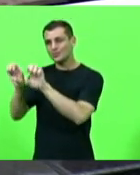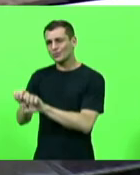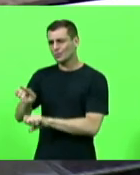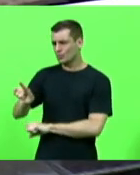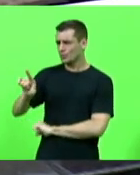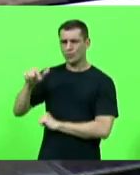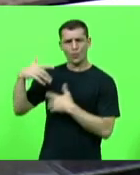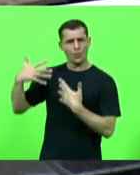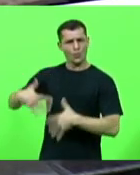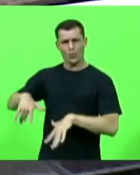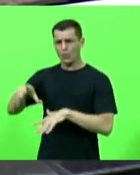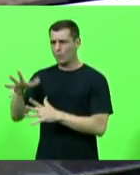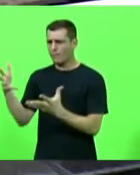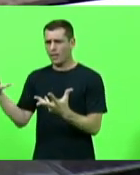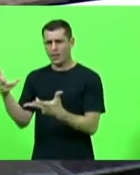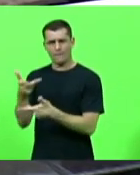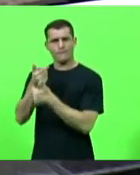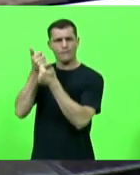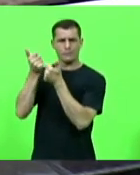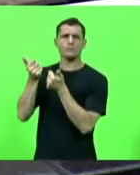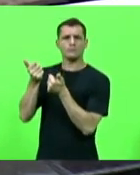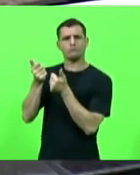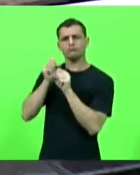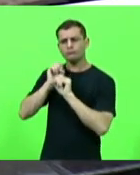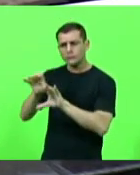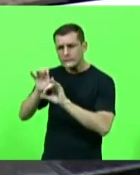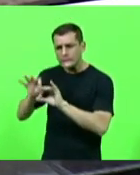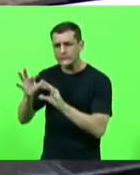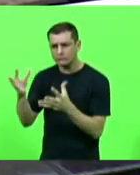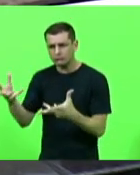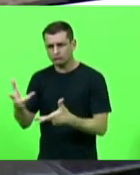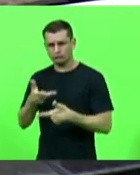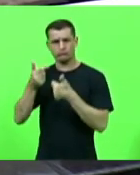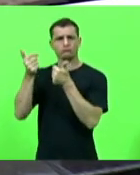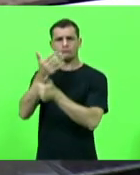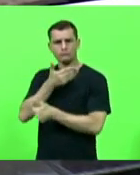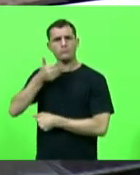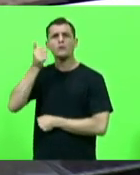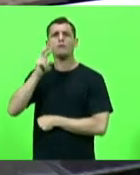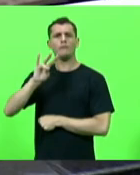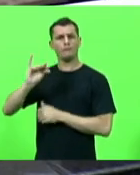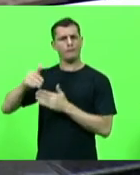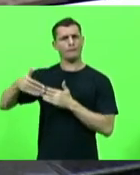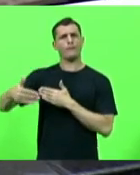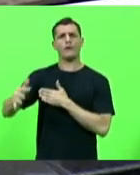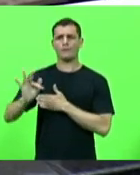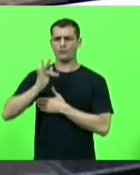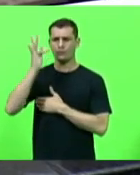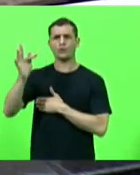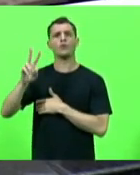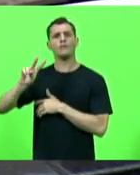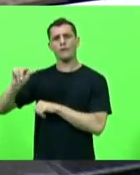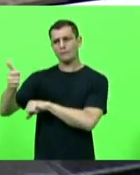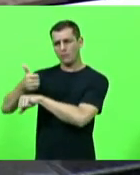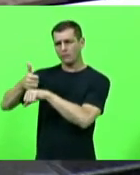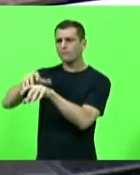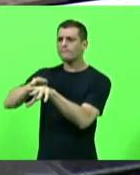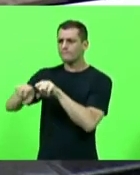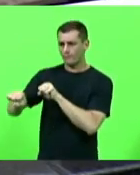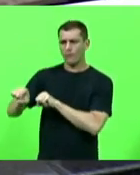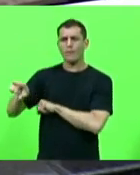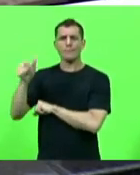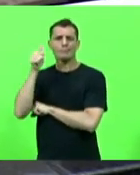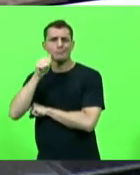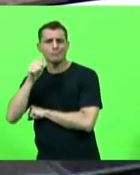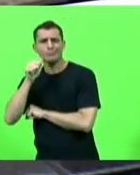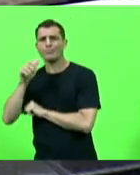um ensino de alta qualidade sem dúvida aquele colégio vai formar grandes profissionais grandes homens e mulheres e nesse dia foi muito